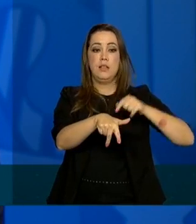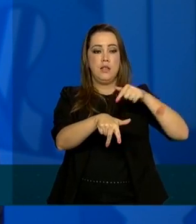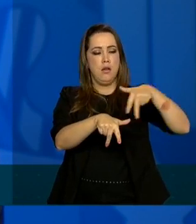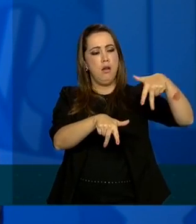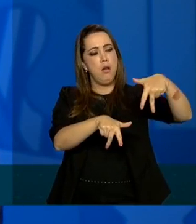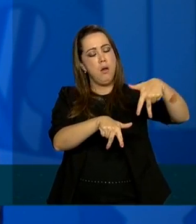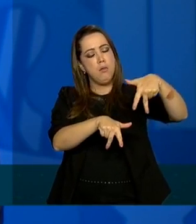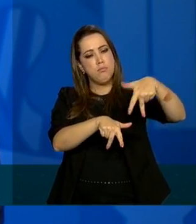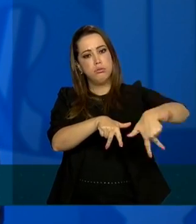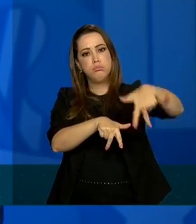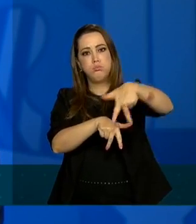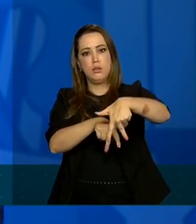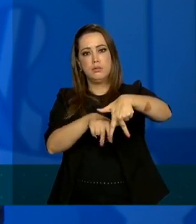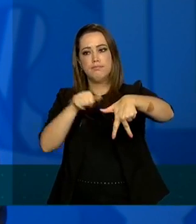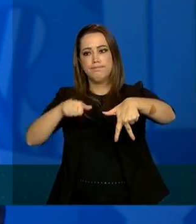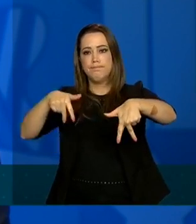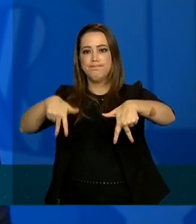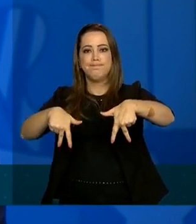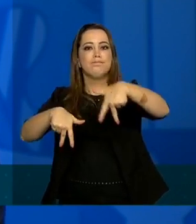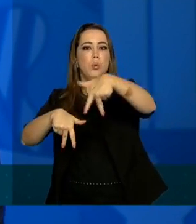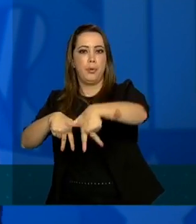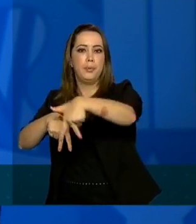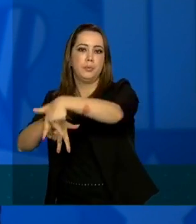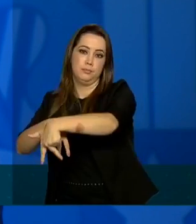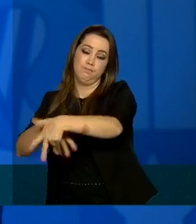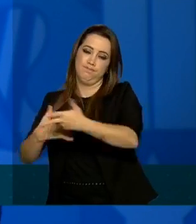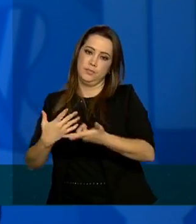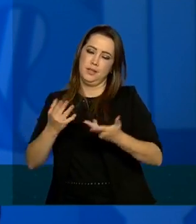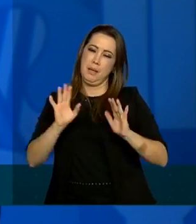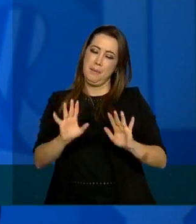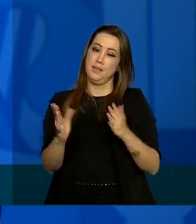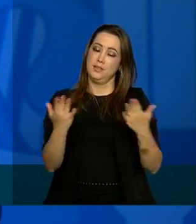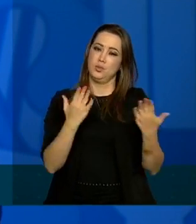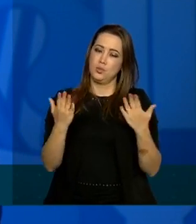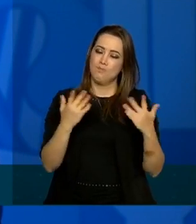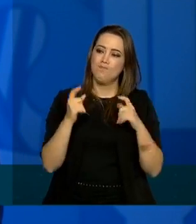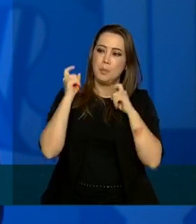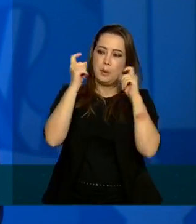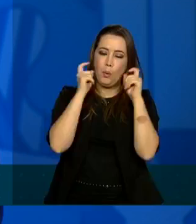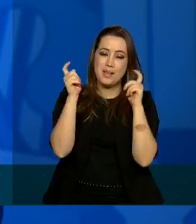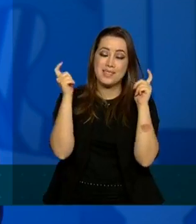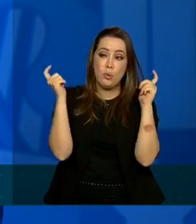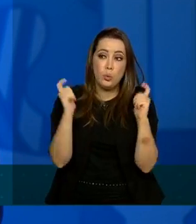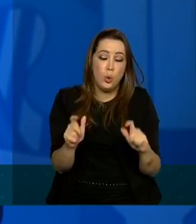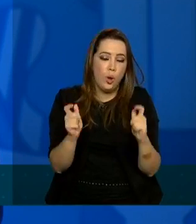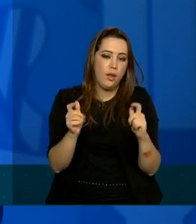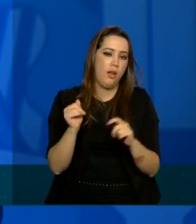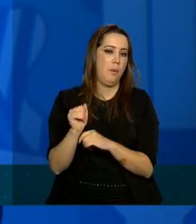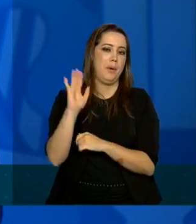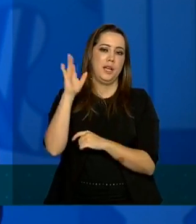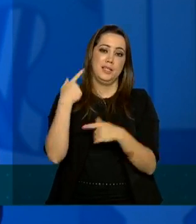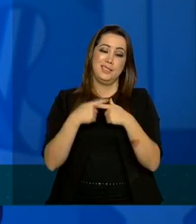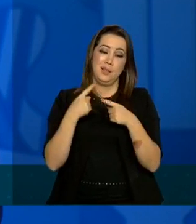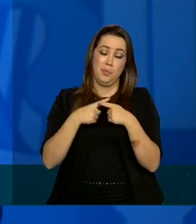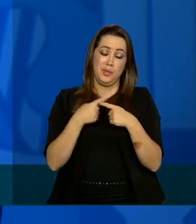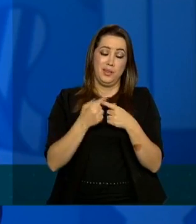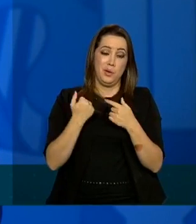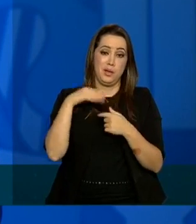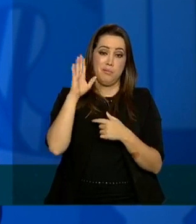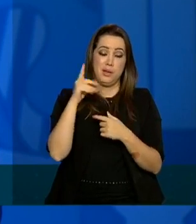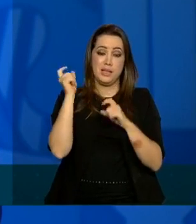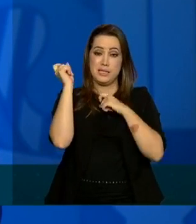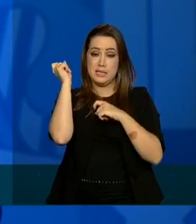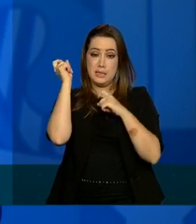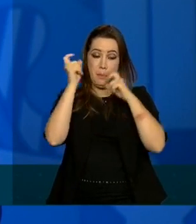em todo o Brasil no entanto os estados que mais nos preocupam por conta desse índice de reprodução são justamente